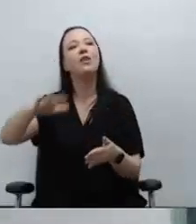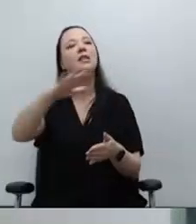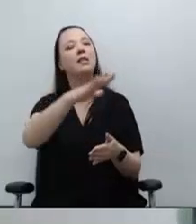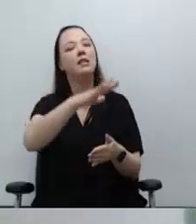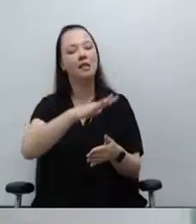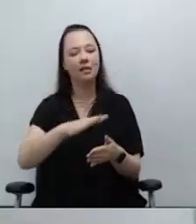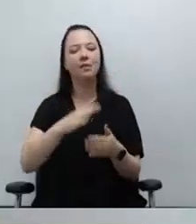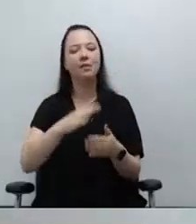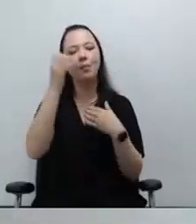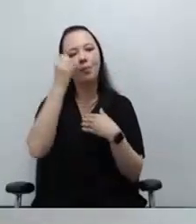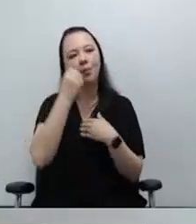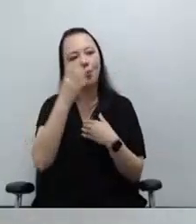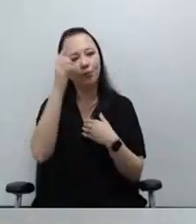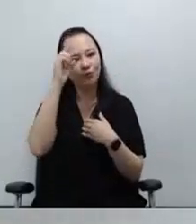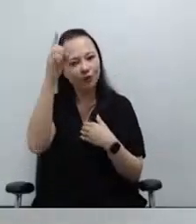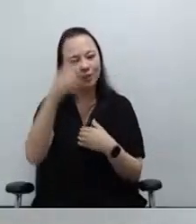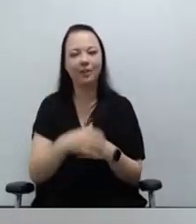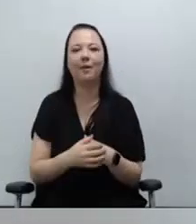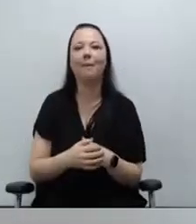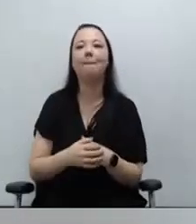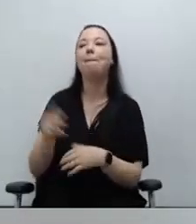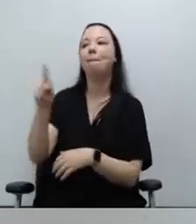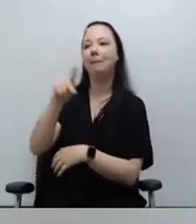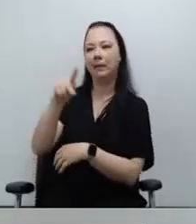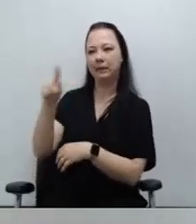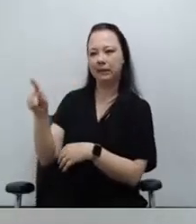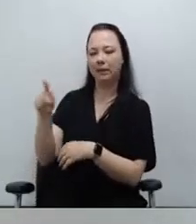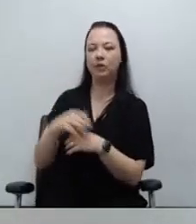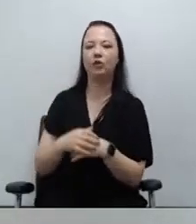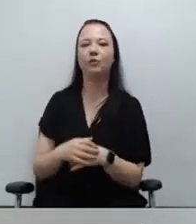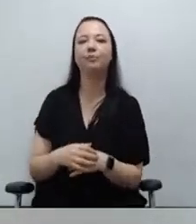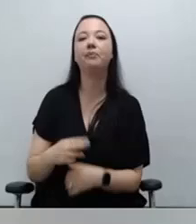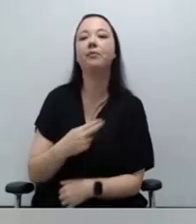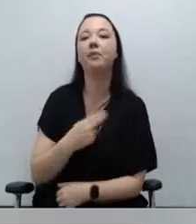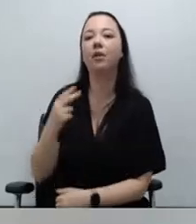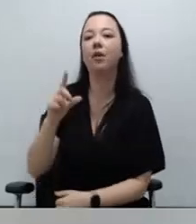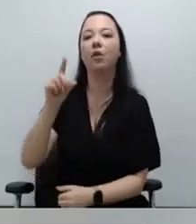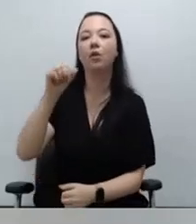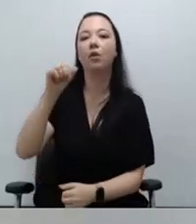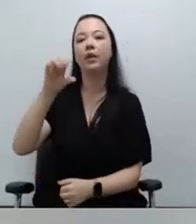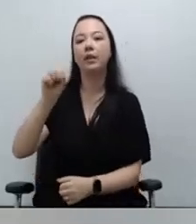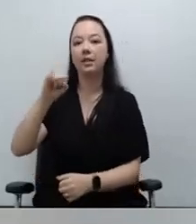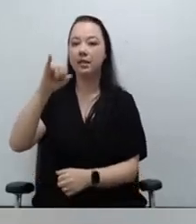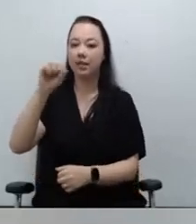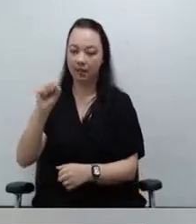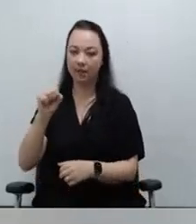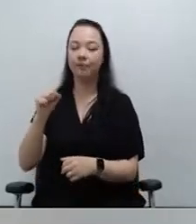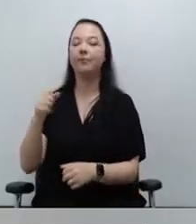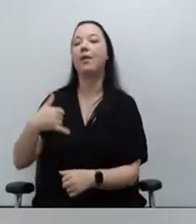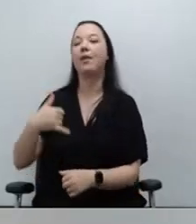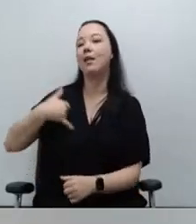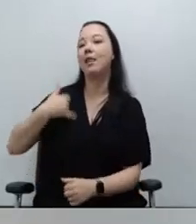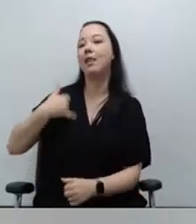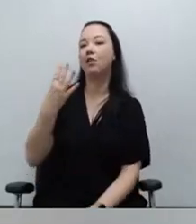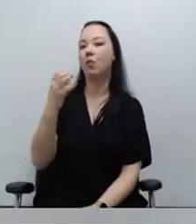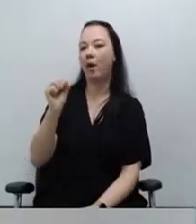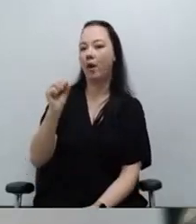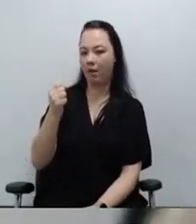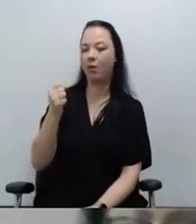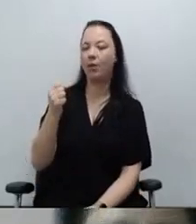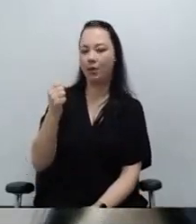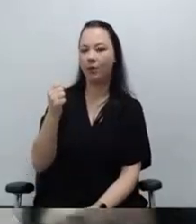defensoras, presidente, meu nome é Luiz Cornélio da Silva, tenho 48 anos,